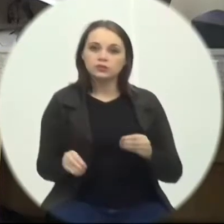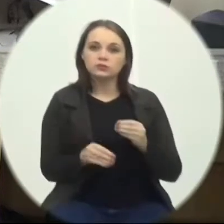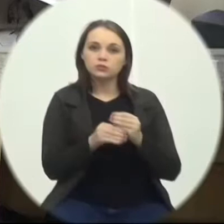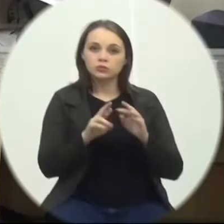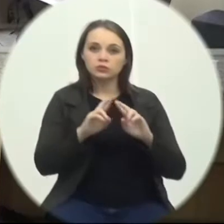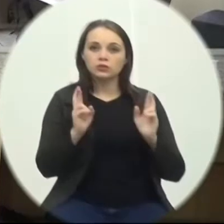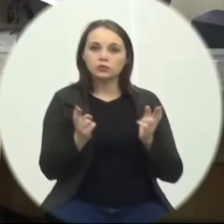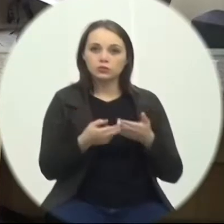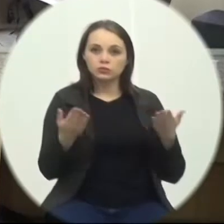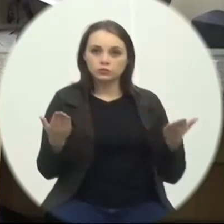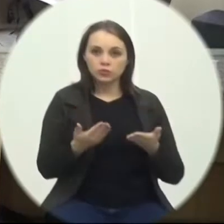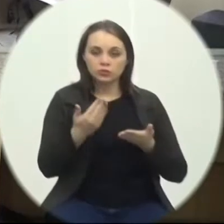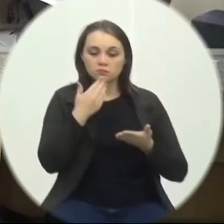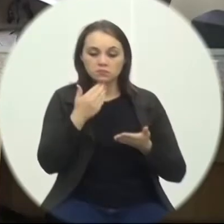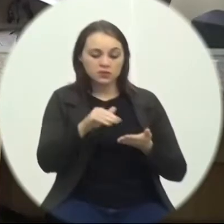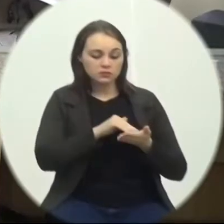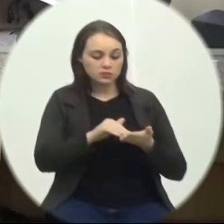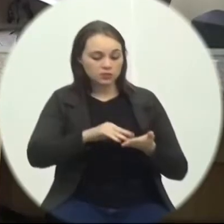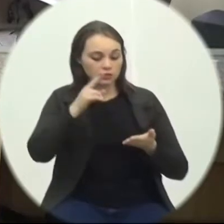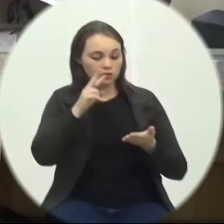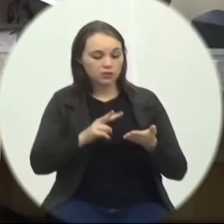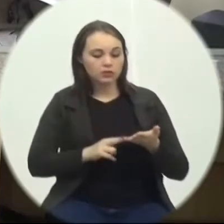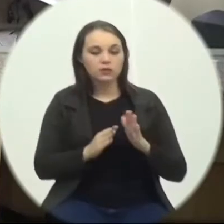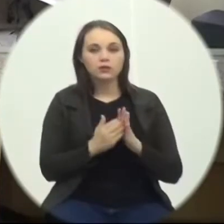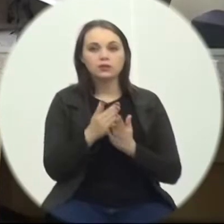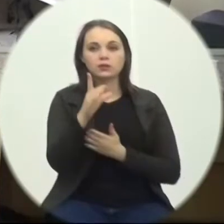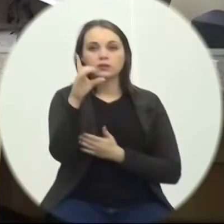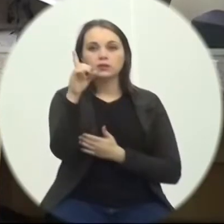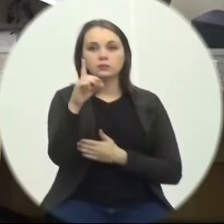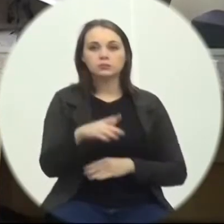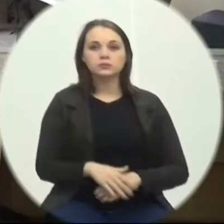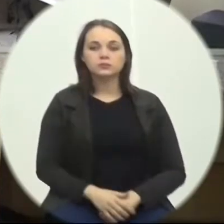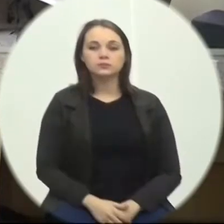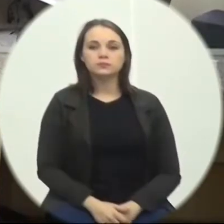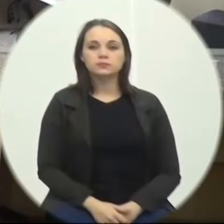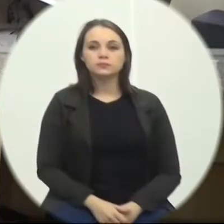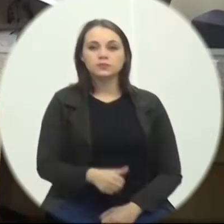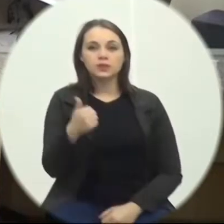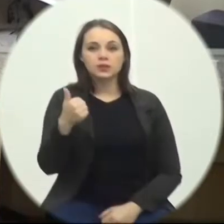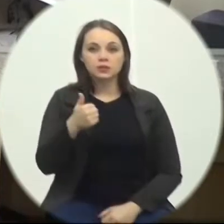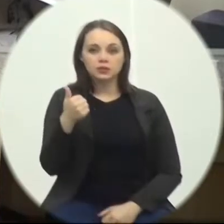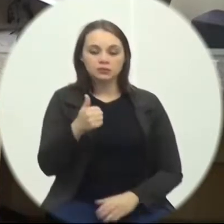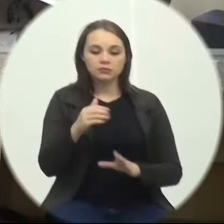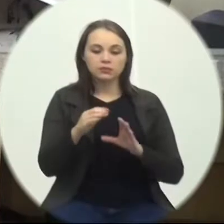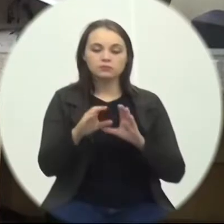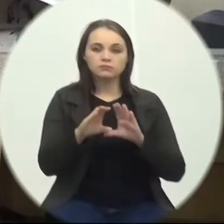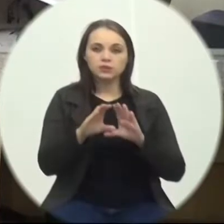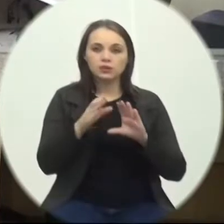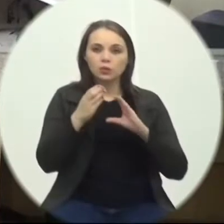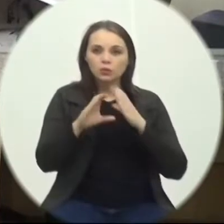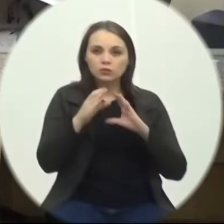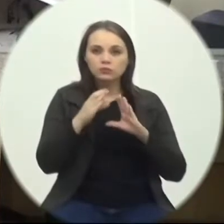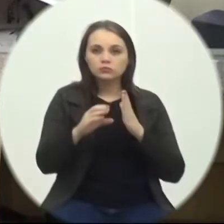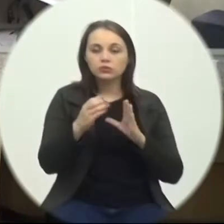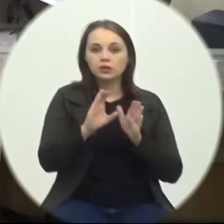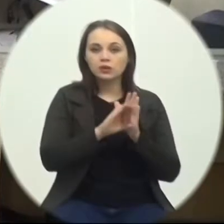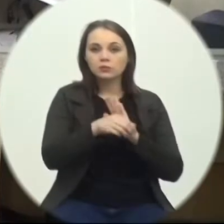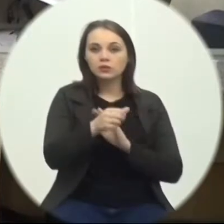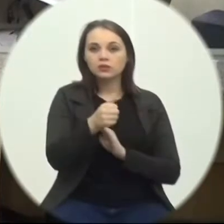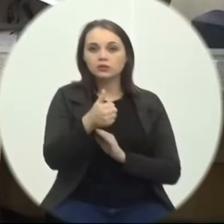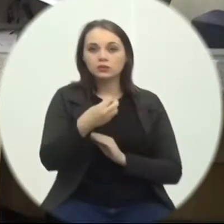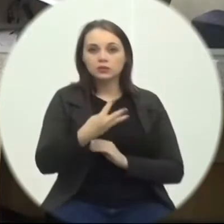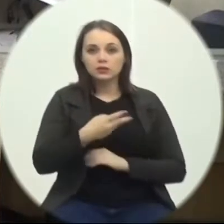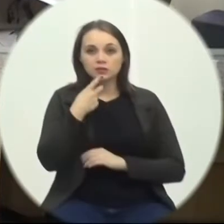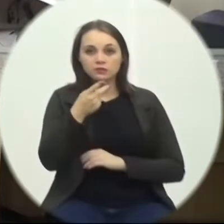Solicito ao Sr. Secretário que faça a leitura da Bíblia. 1 Coríntios, capítulo 13, diz assim, Ainda que eu falasse